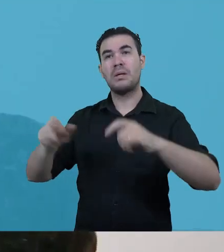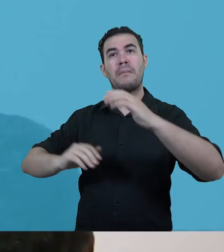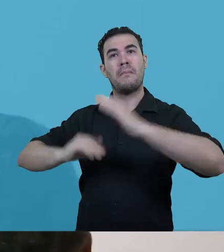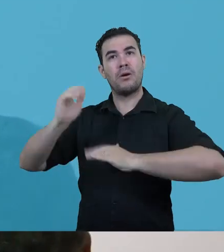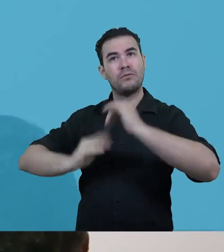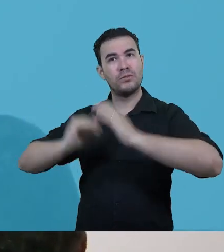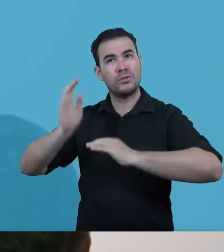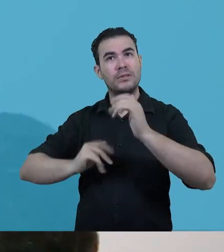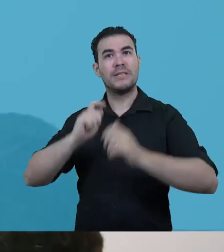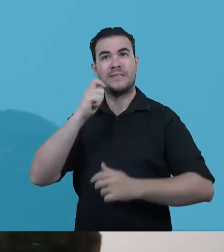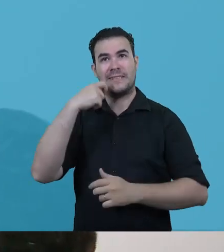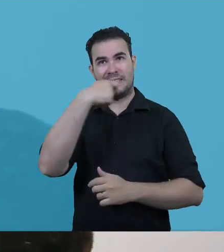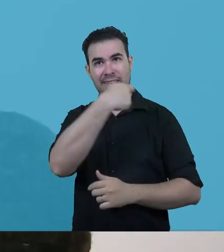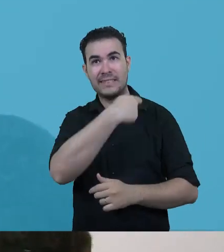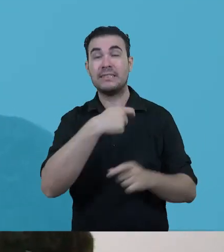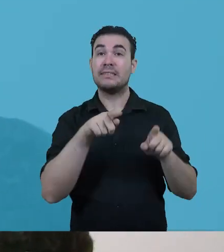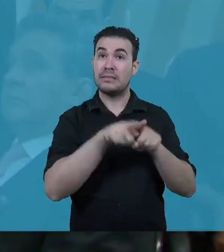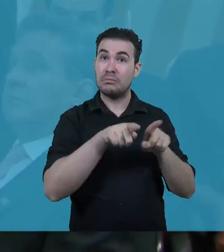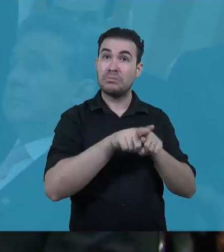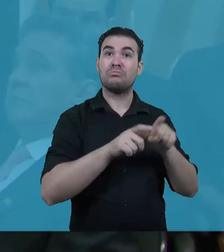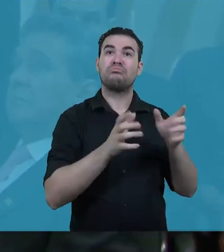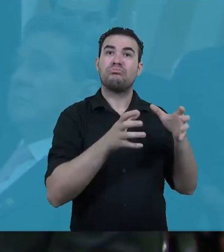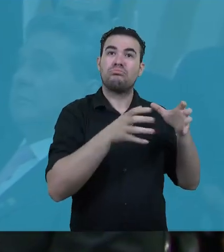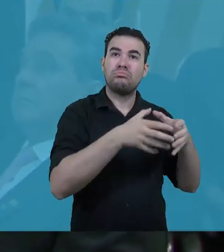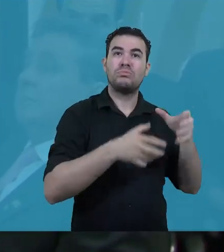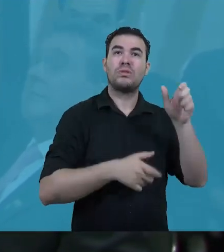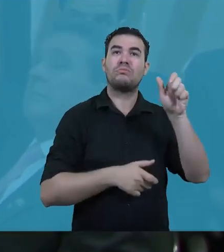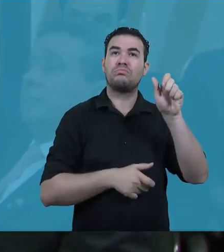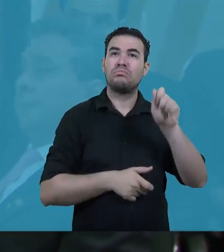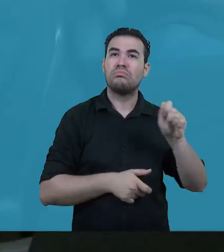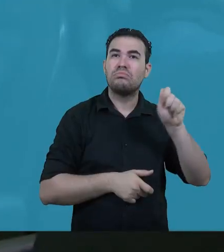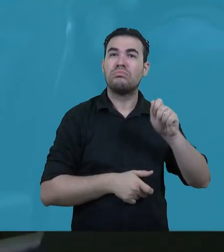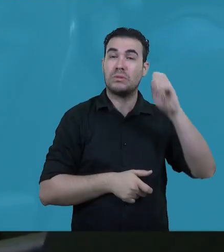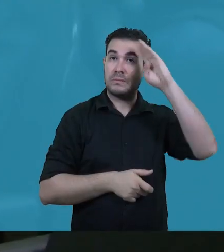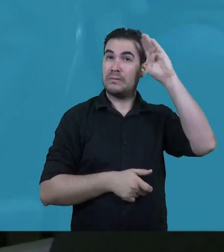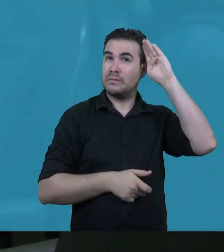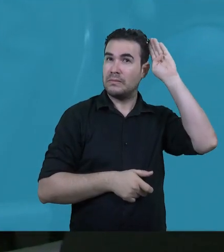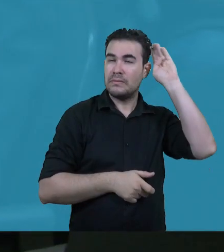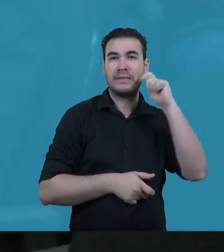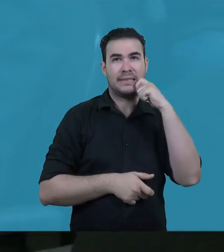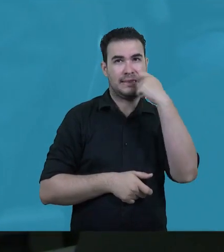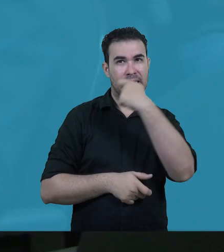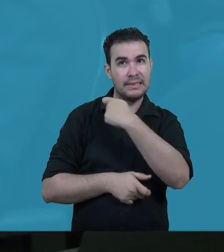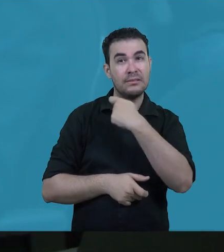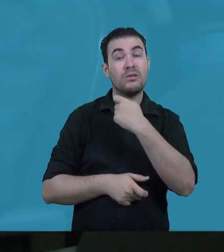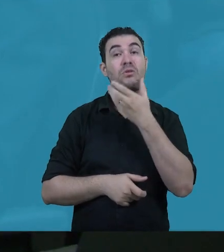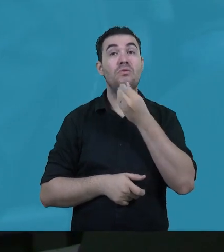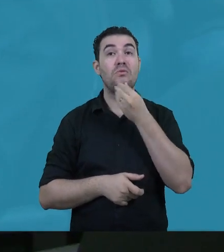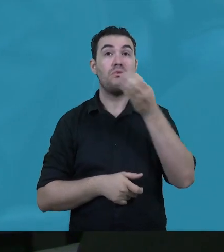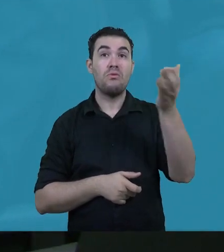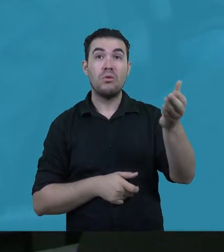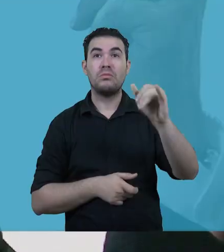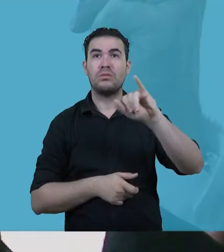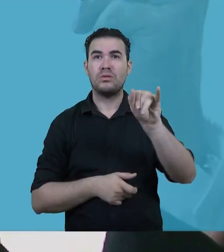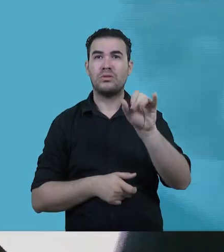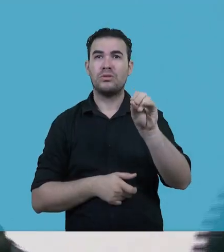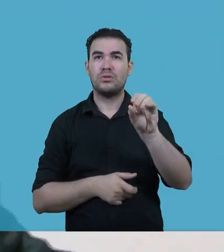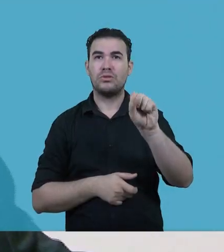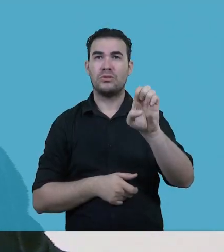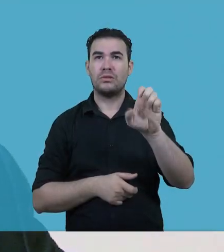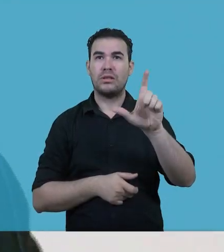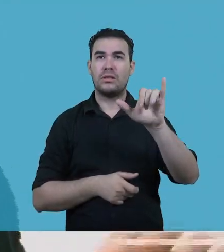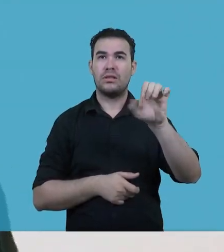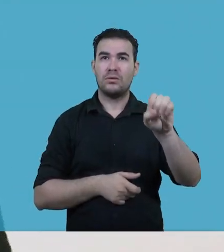à odontologia A ideia ganhou apoio do vereador e também dentista José Barbosa Porto Idealizador do projeto que